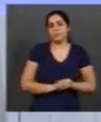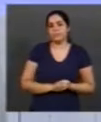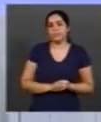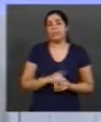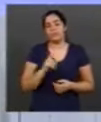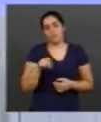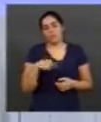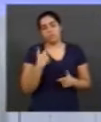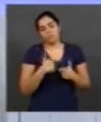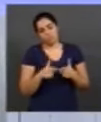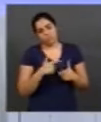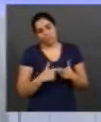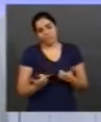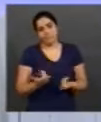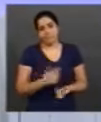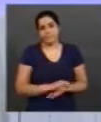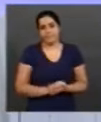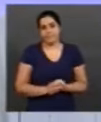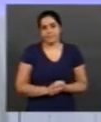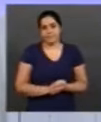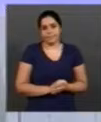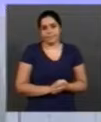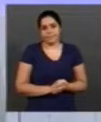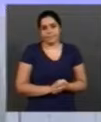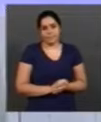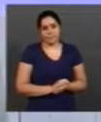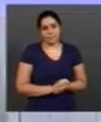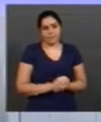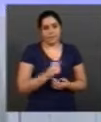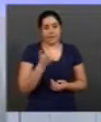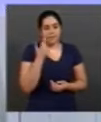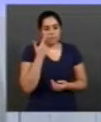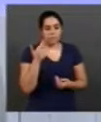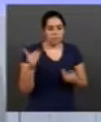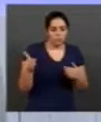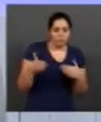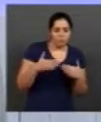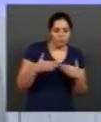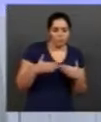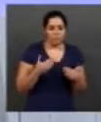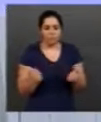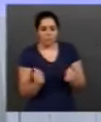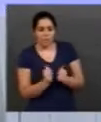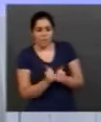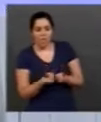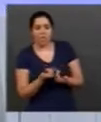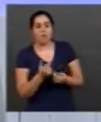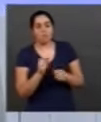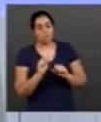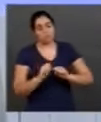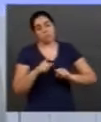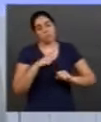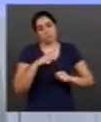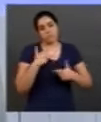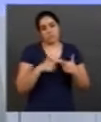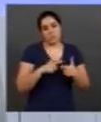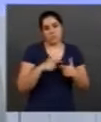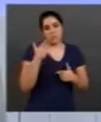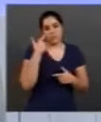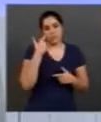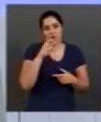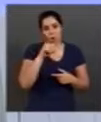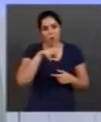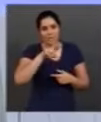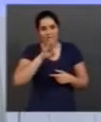problema. E acaba que essa proximidade realmente pode gerar alguns problemas. Como tem se visto aí, por exemplo, essa questão de contaminação